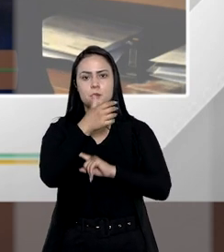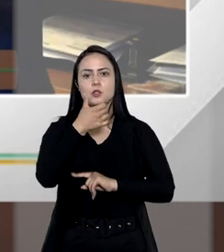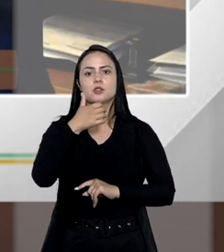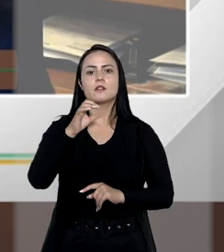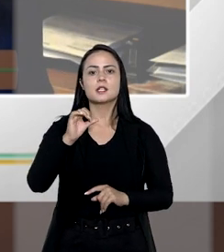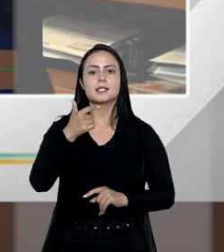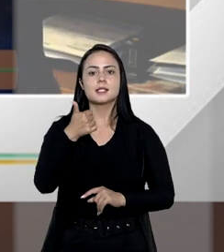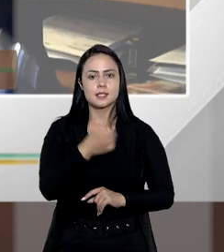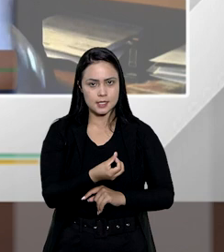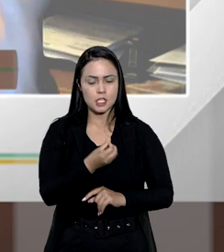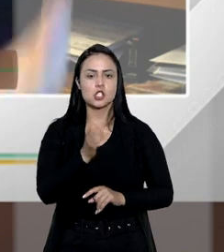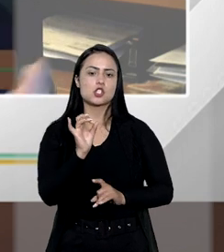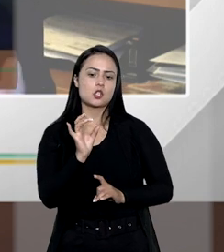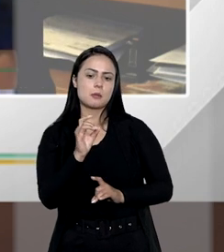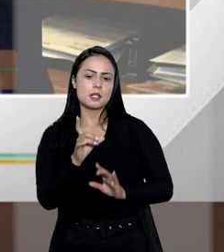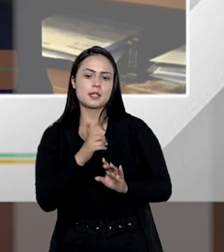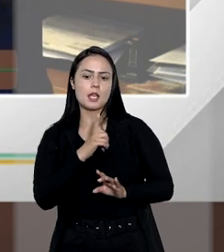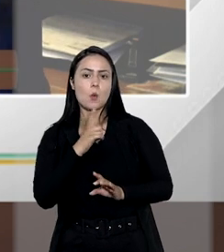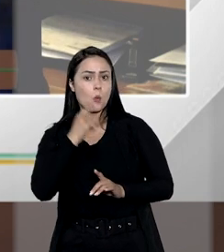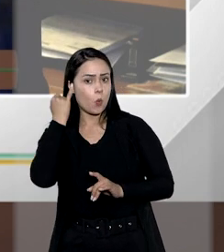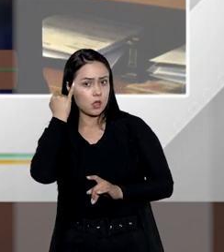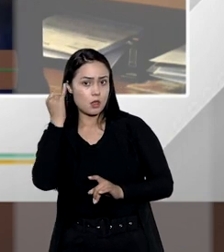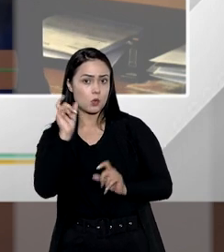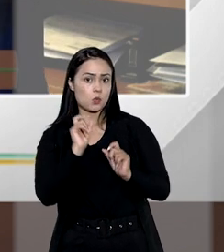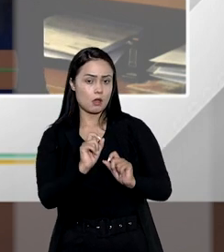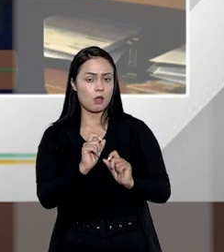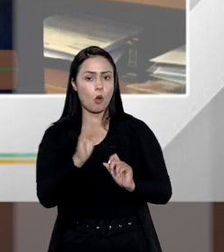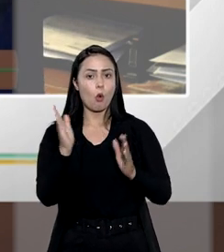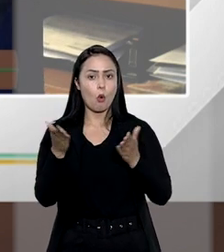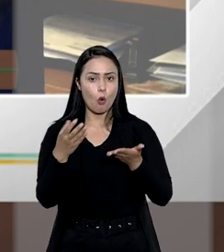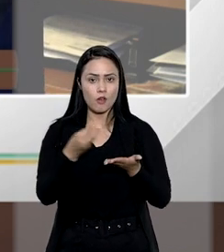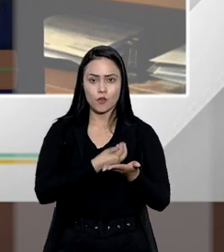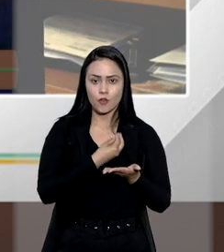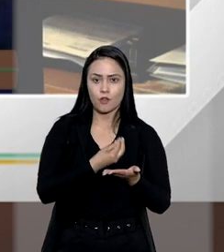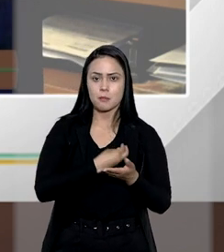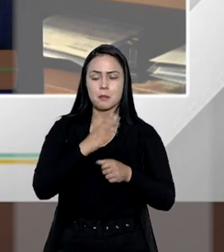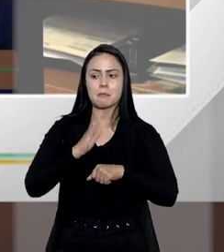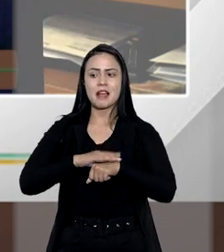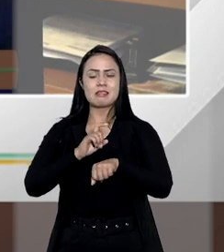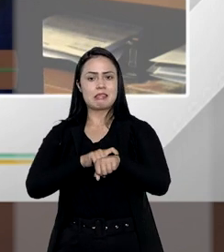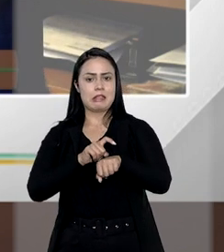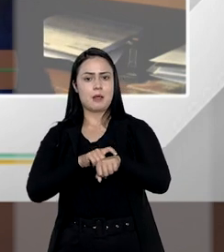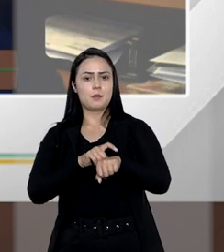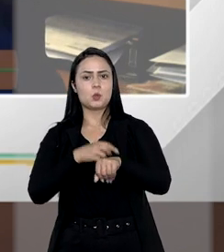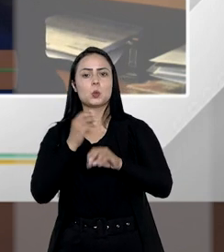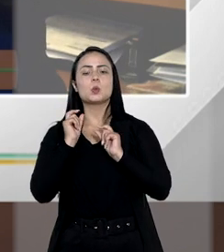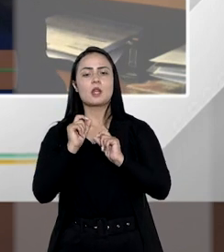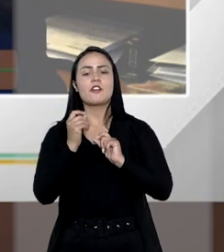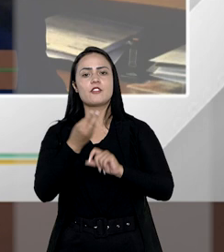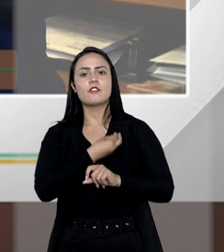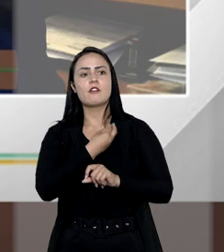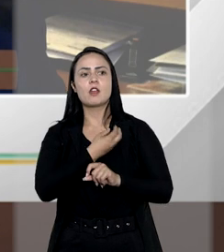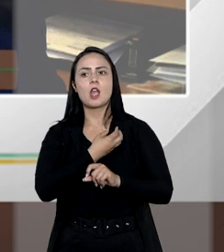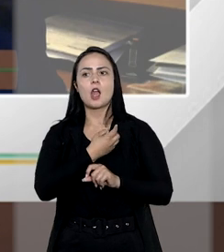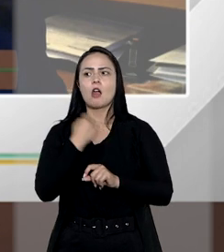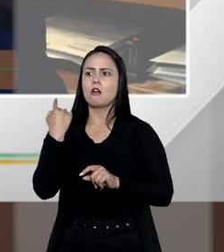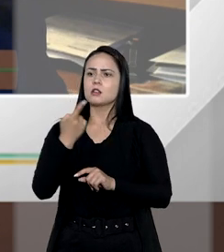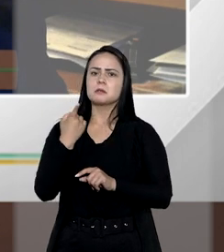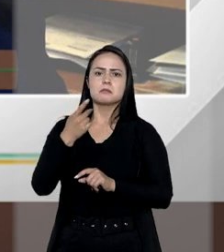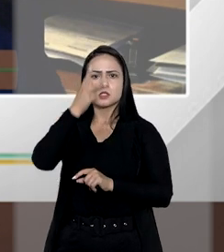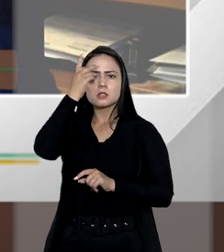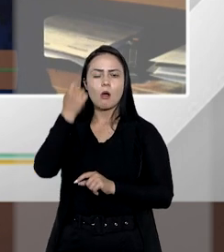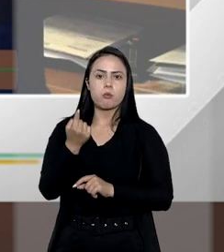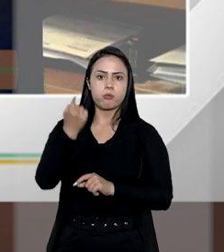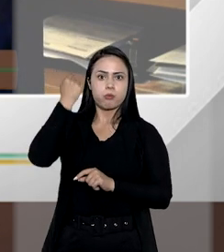1916. Só para que você dê uma grande ideia, nós hoje vivemos muito mais tempo do que viviam os nossos ancestrais.